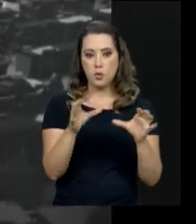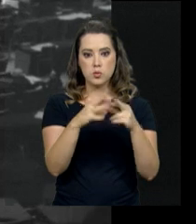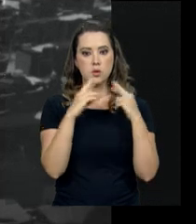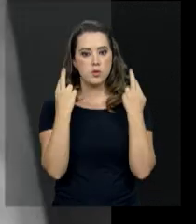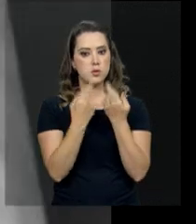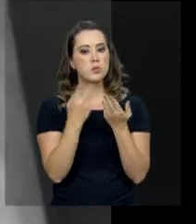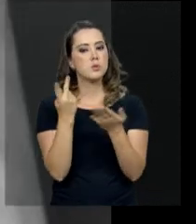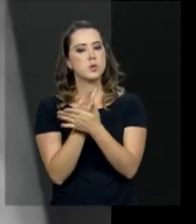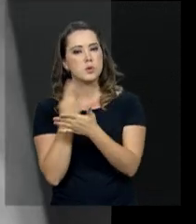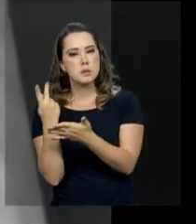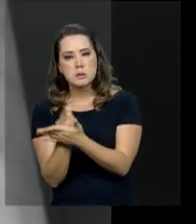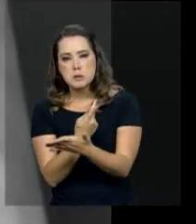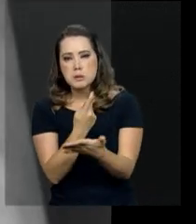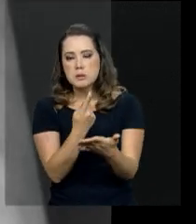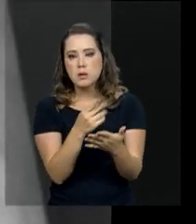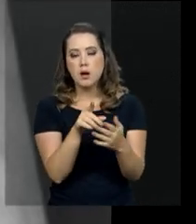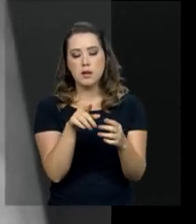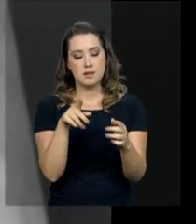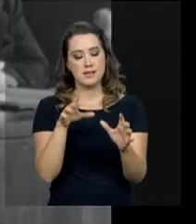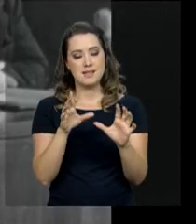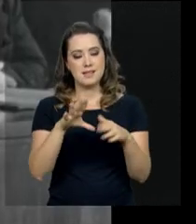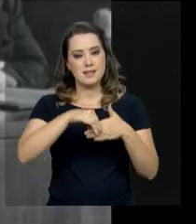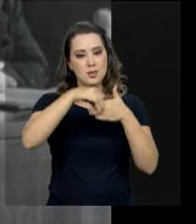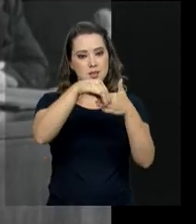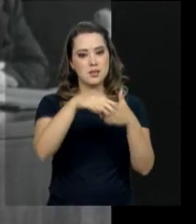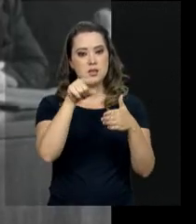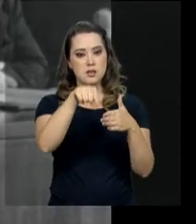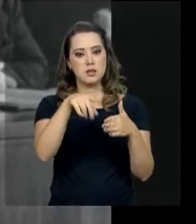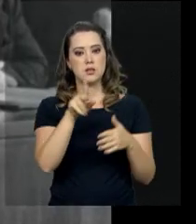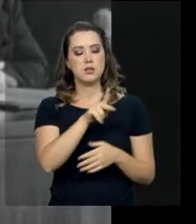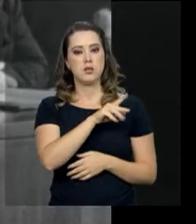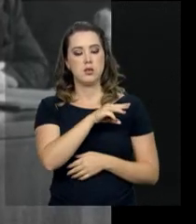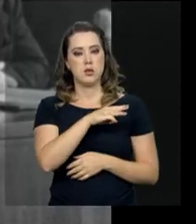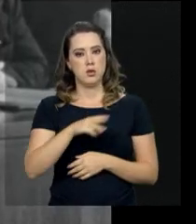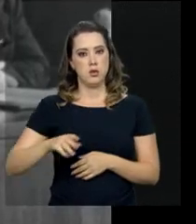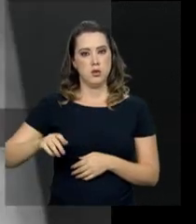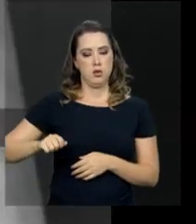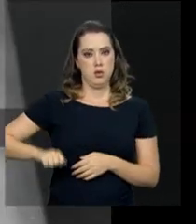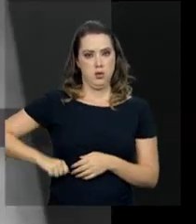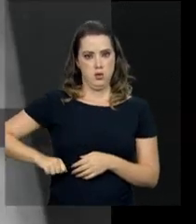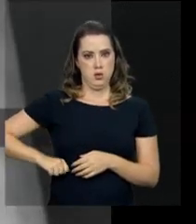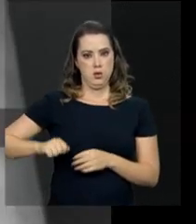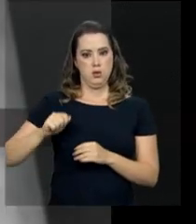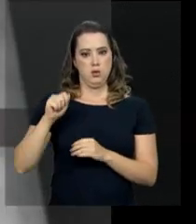já ocorriam com a liderança de um brasileiro, o diplomata Oswaldo Aranha.